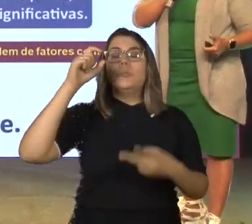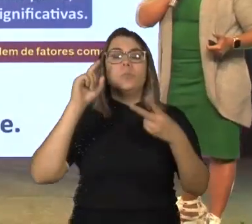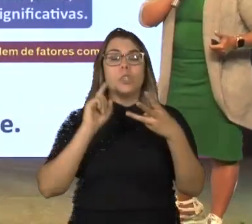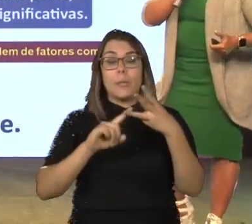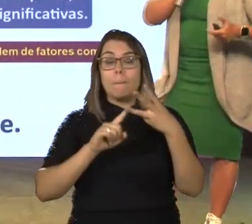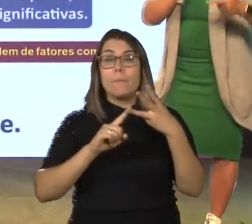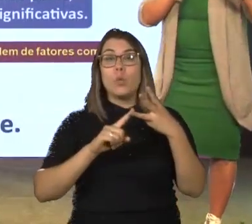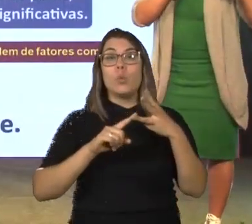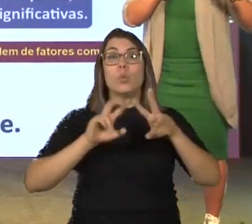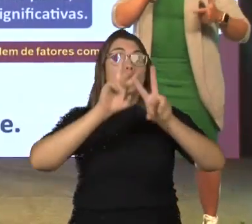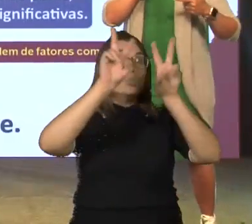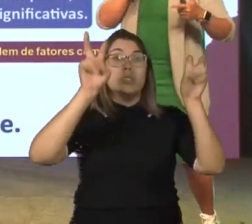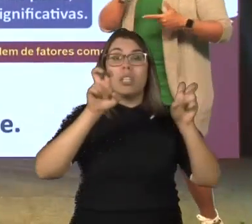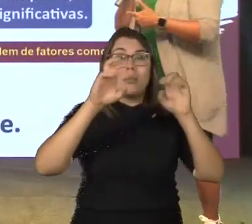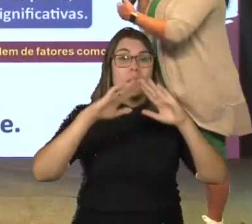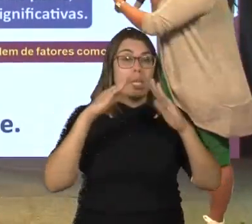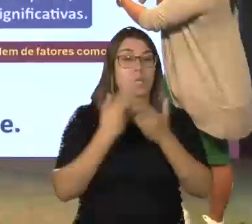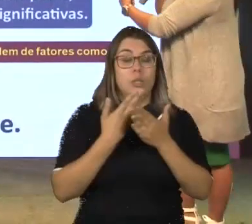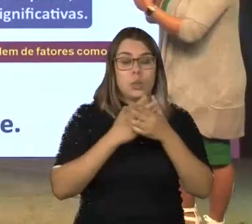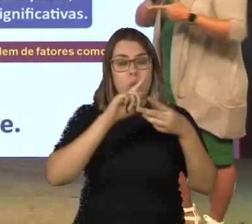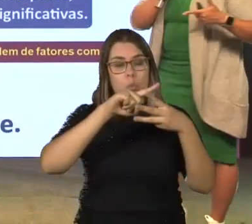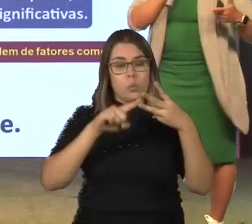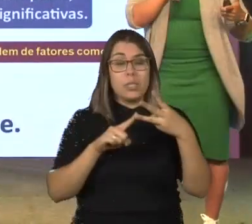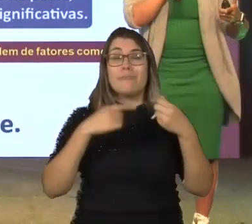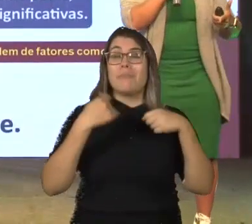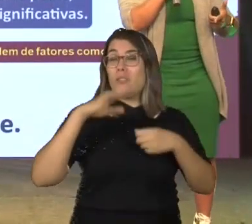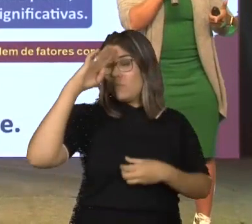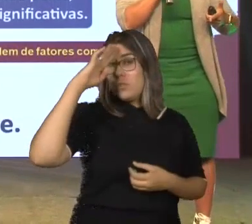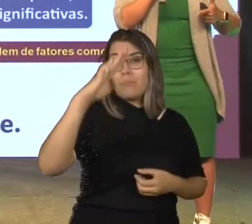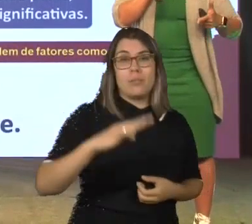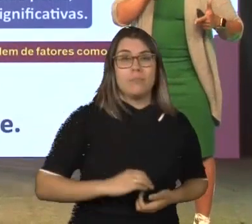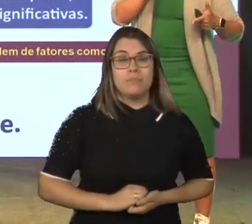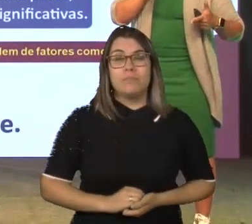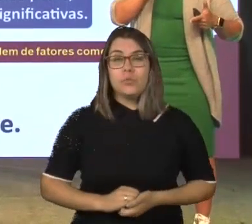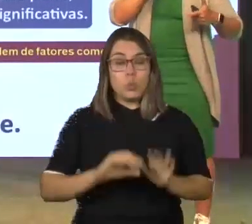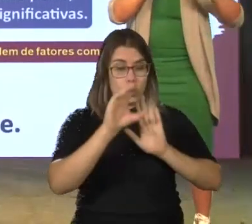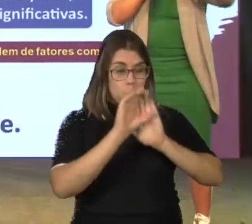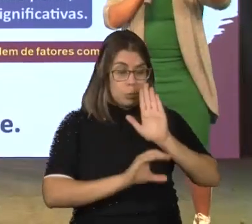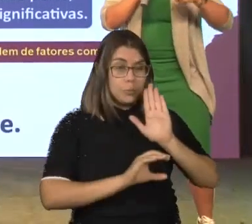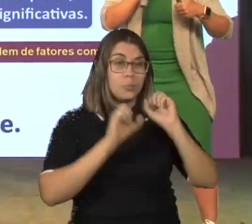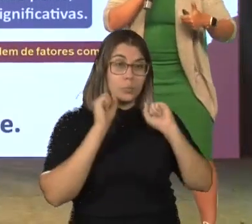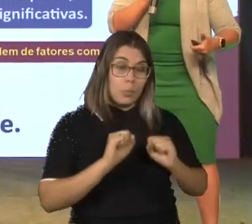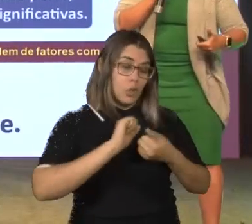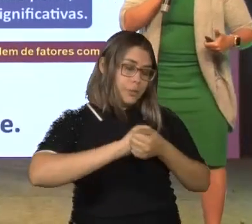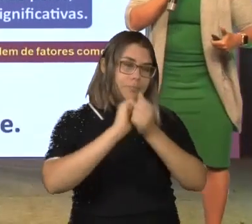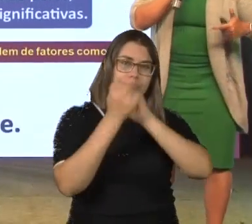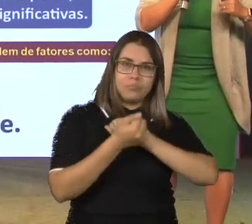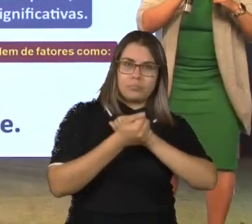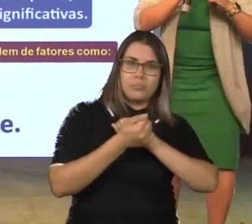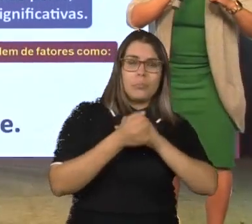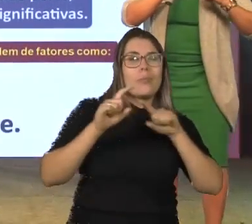classe. Dependendo desses três pontos que são fundamentais, o currículo pode ser adaptado,